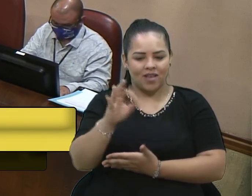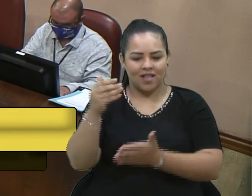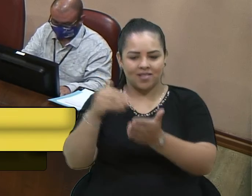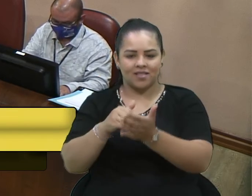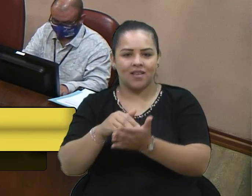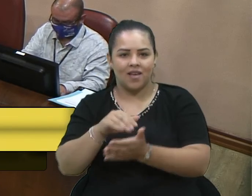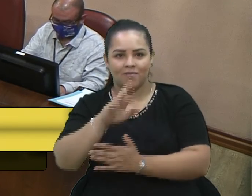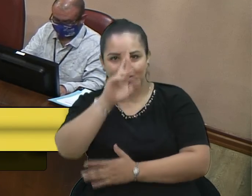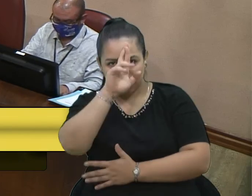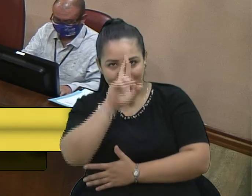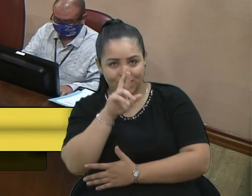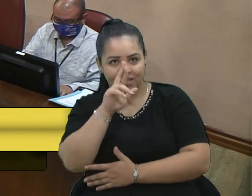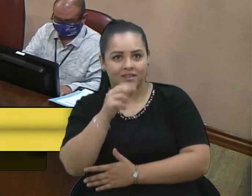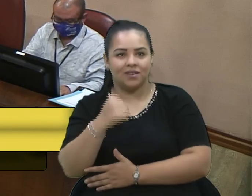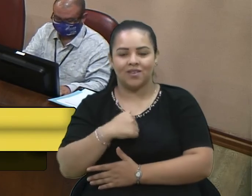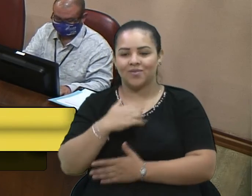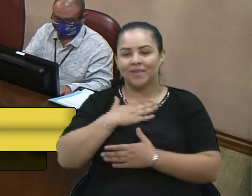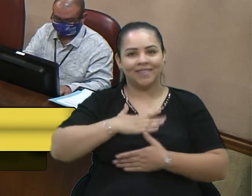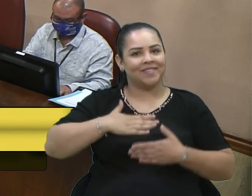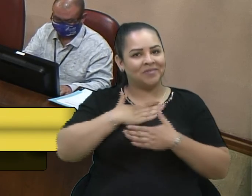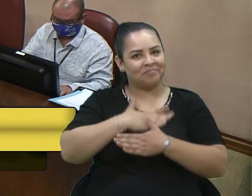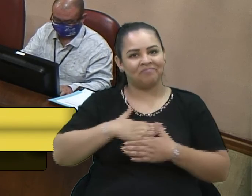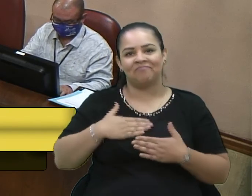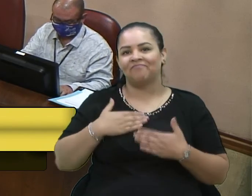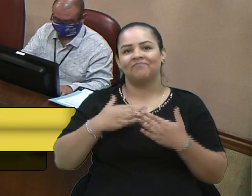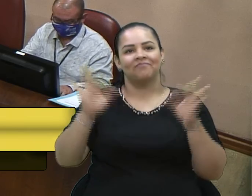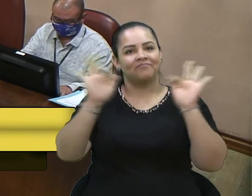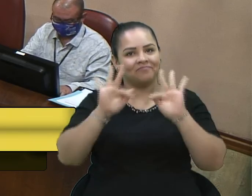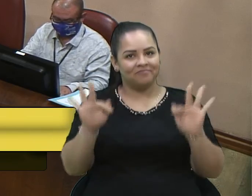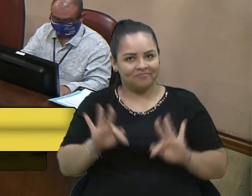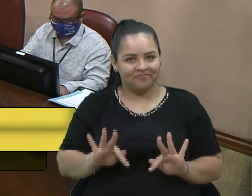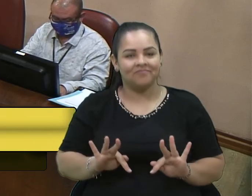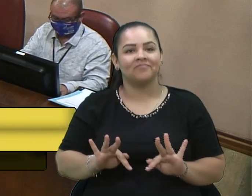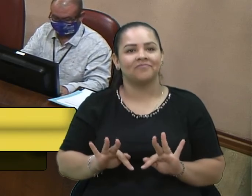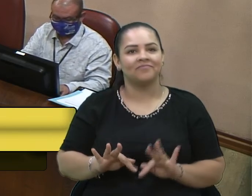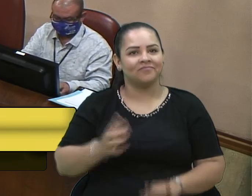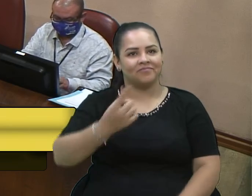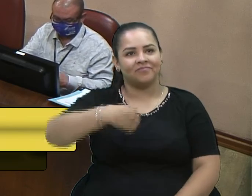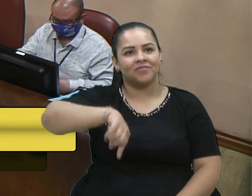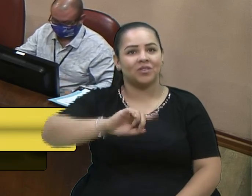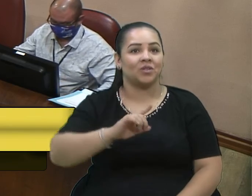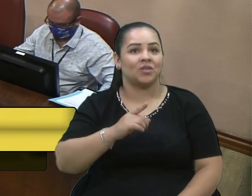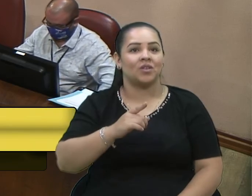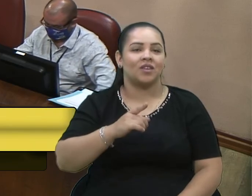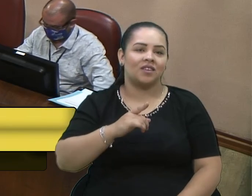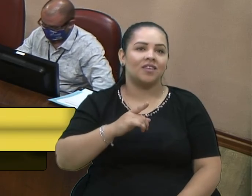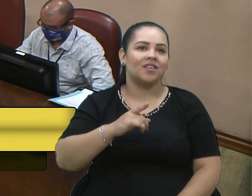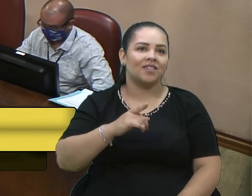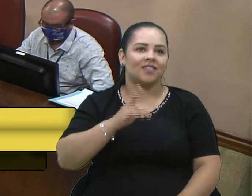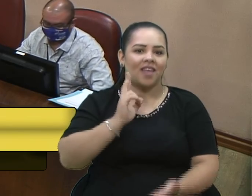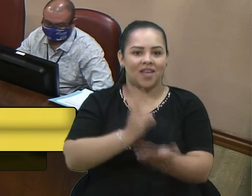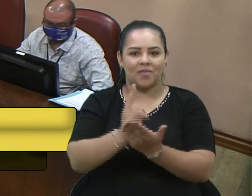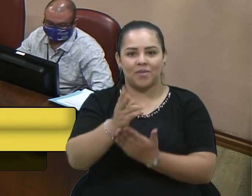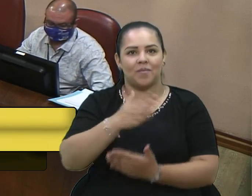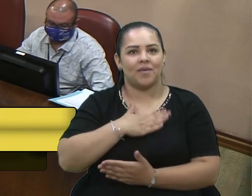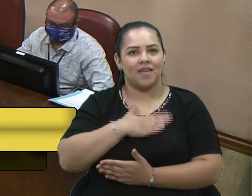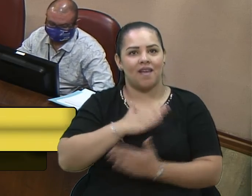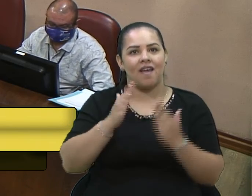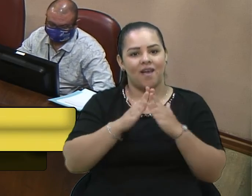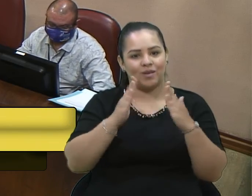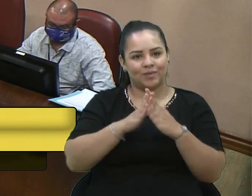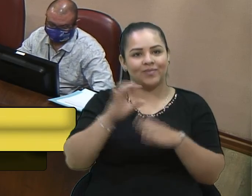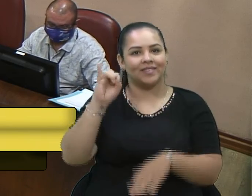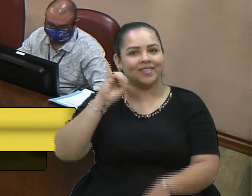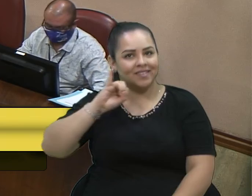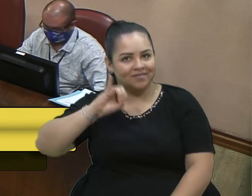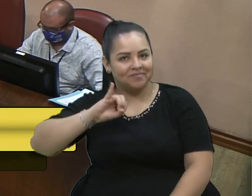muito gratificado. Nós que praticamos muito o italiano na minha casa. Muito bem lembrado.